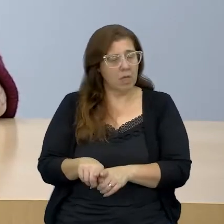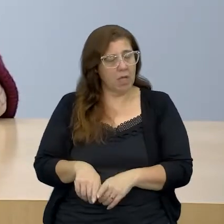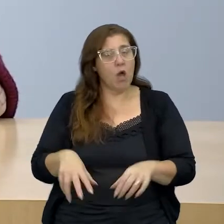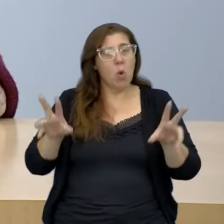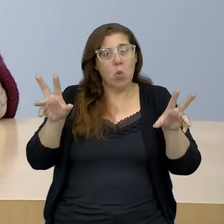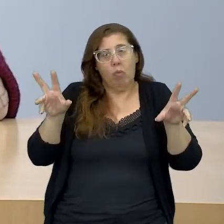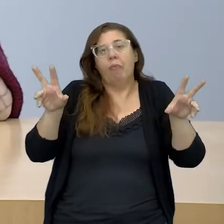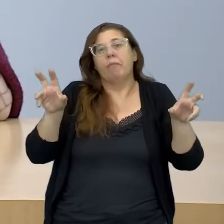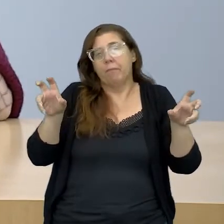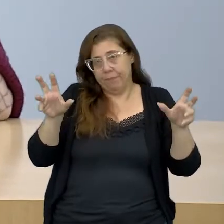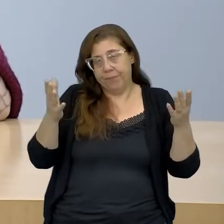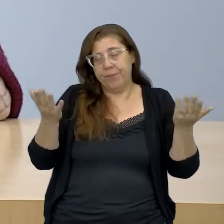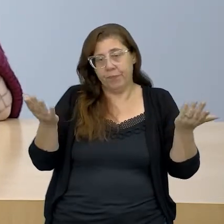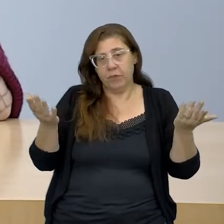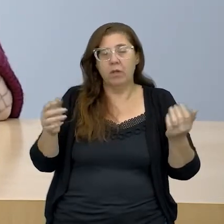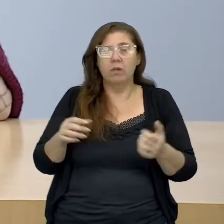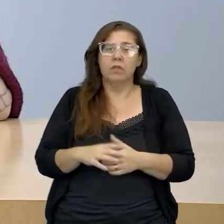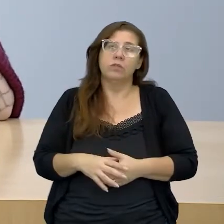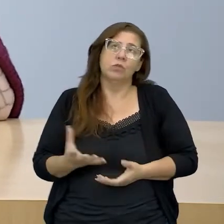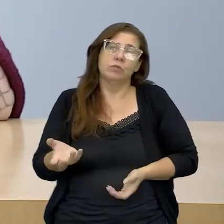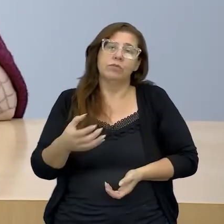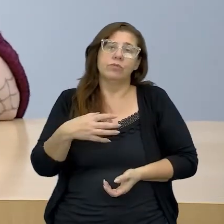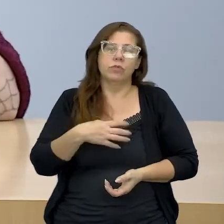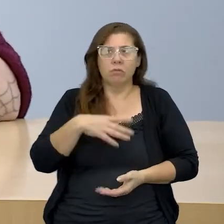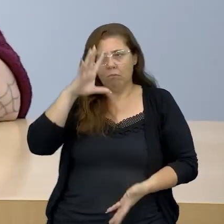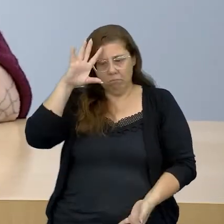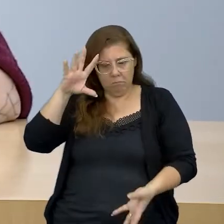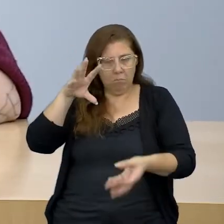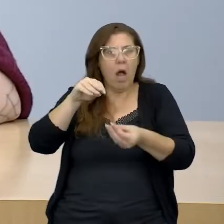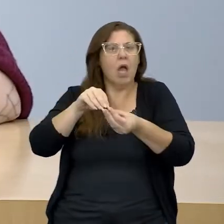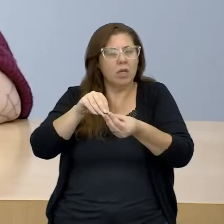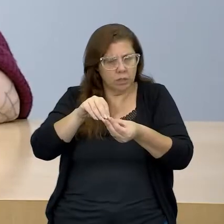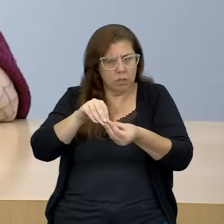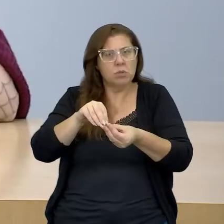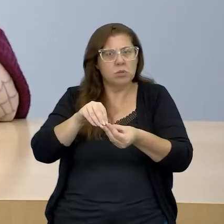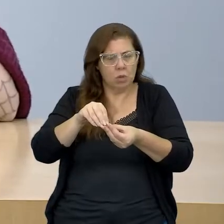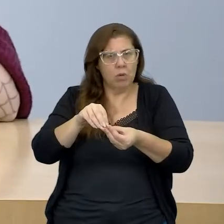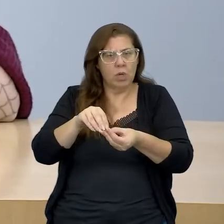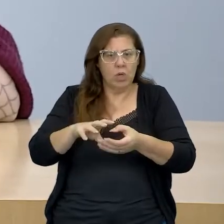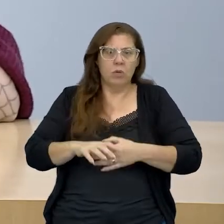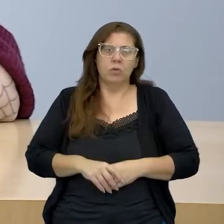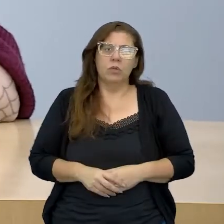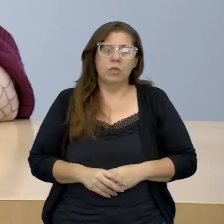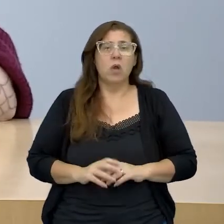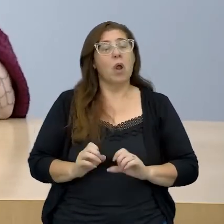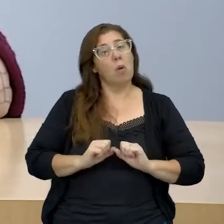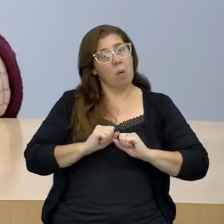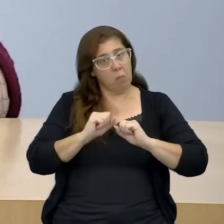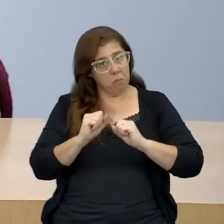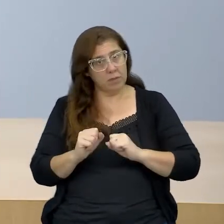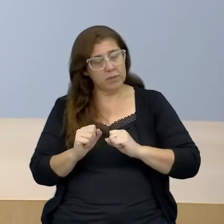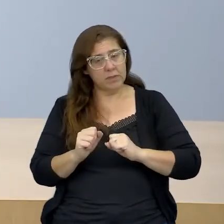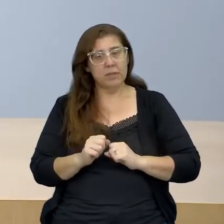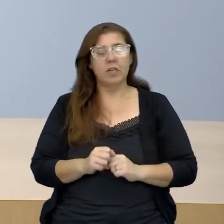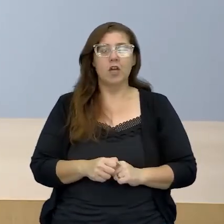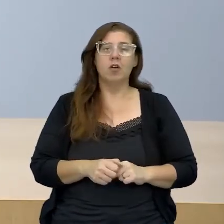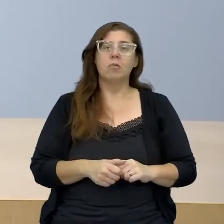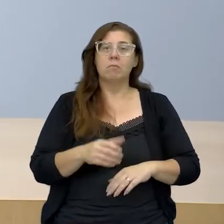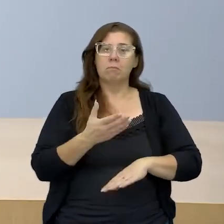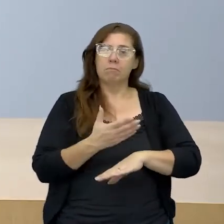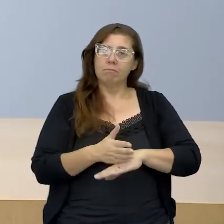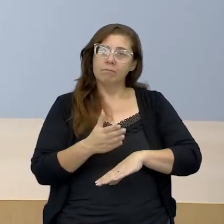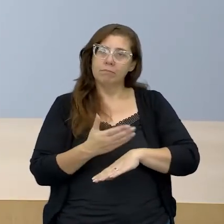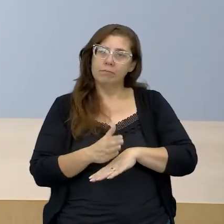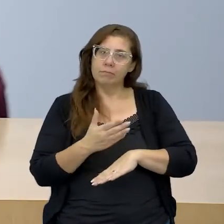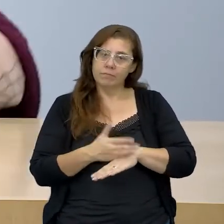é esse lema que de alguma forma resume muito bem, diz o Foucault, o poder como exercido